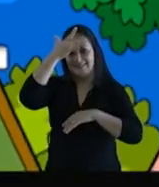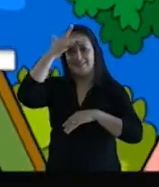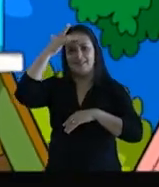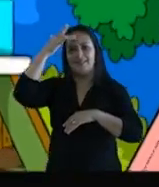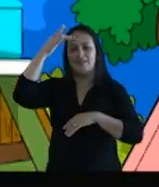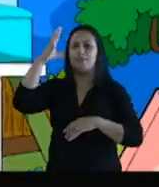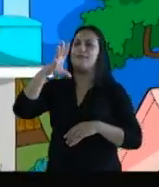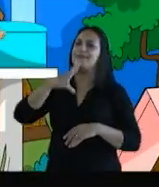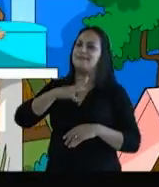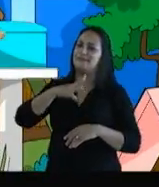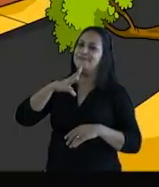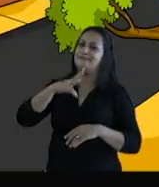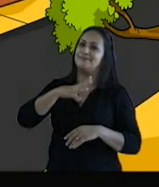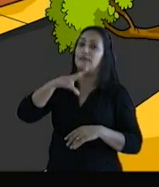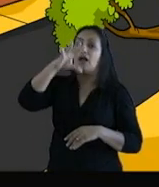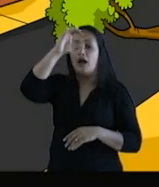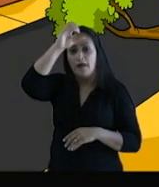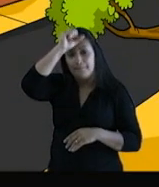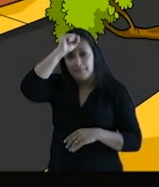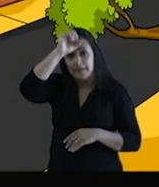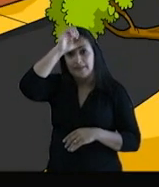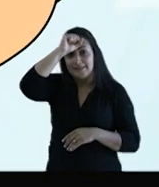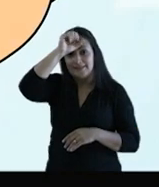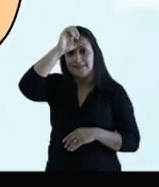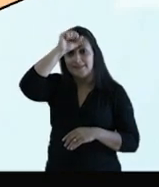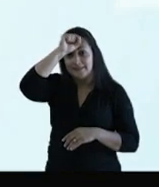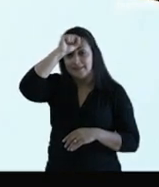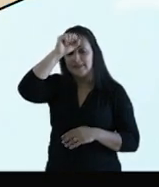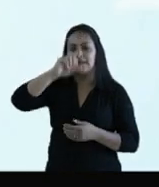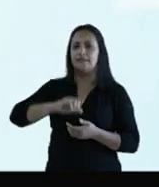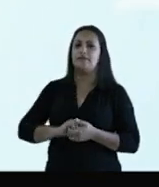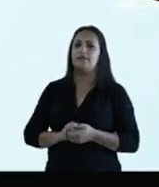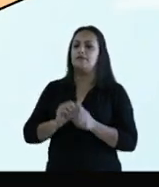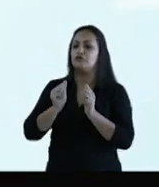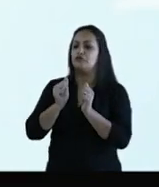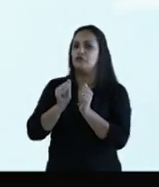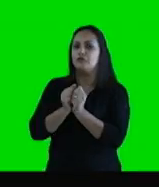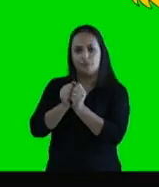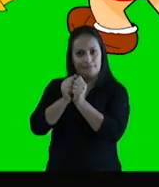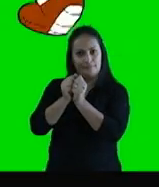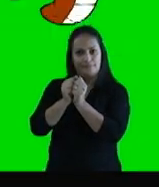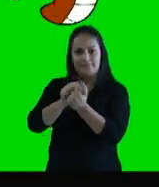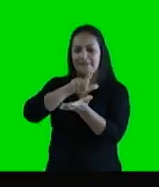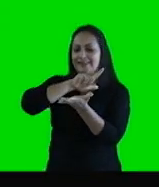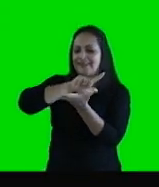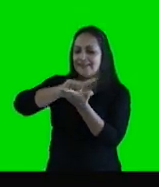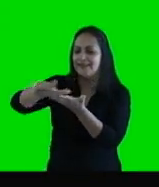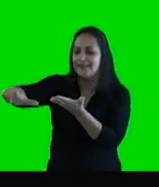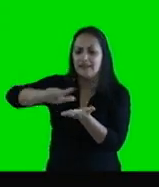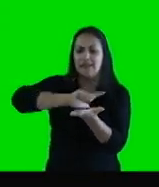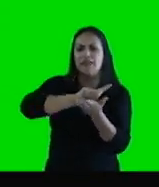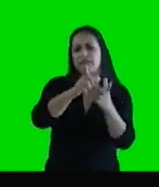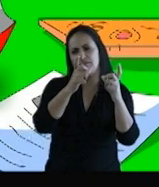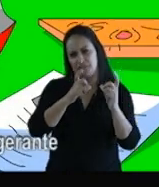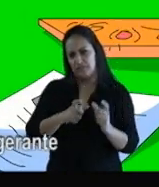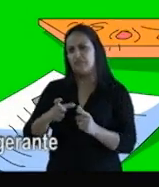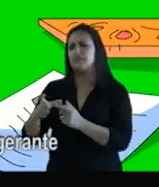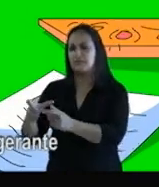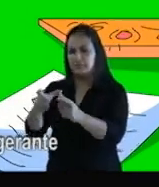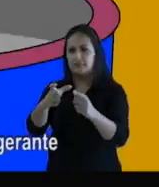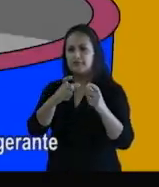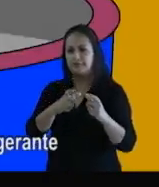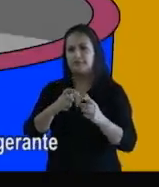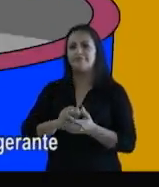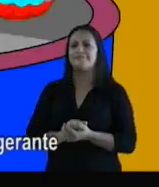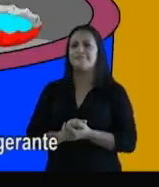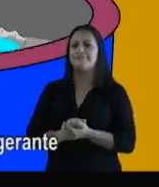As pessoas aprenderam a lição. Uniram suas forças. Limparam seus quintais. Jogaram